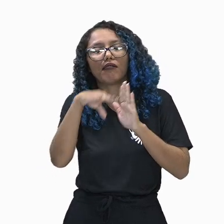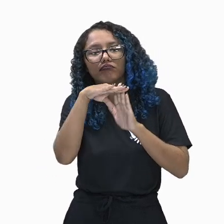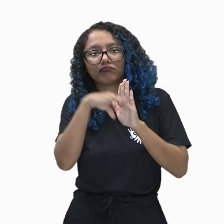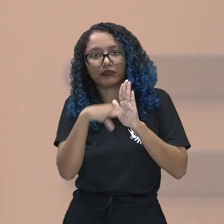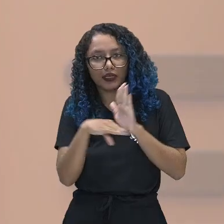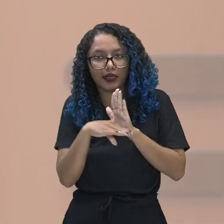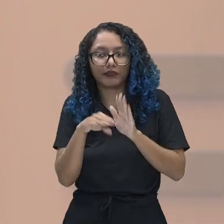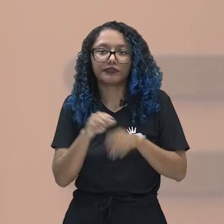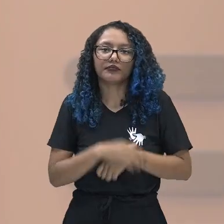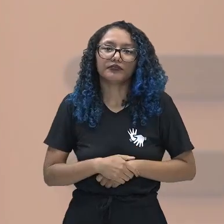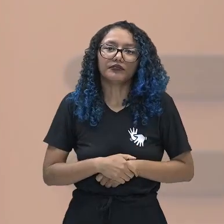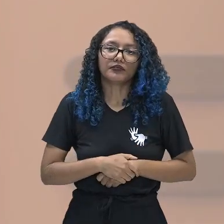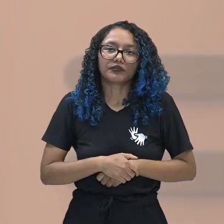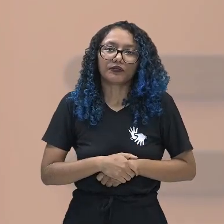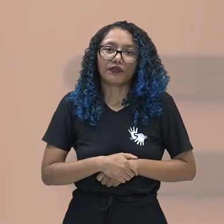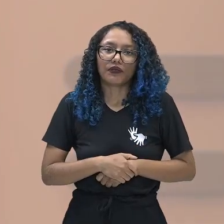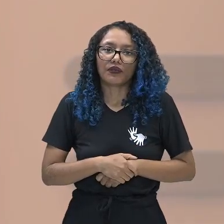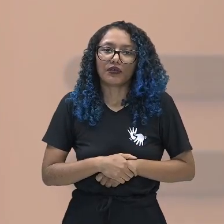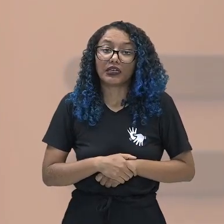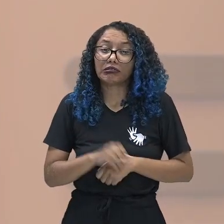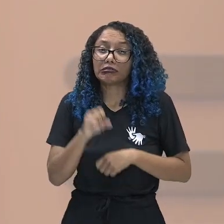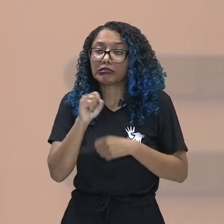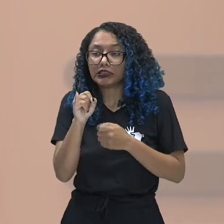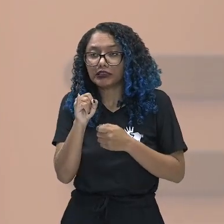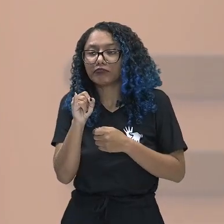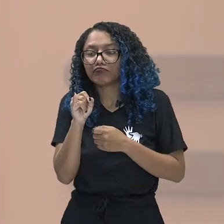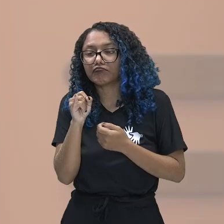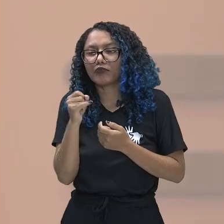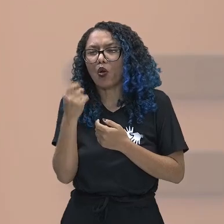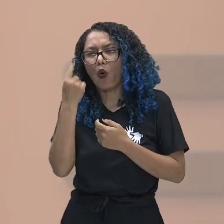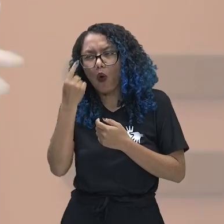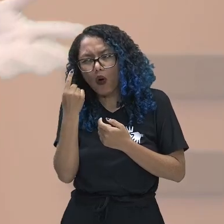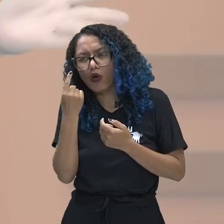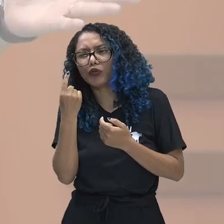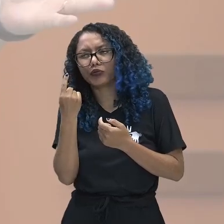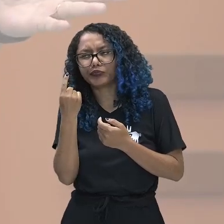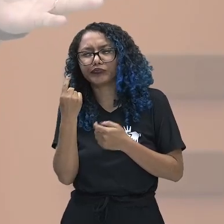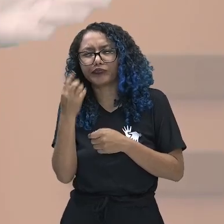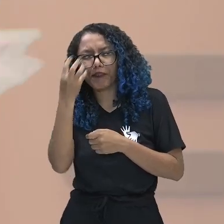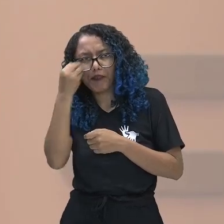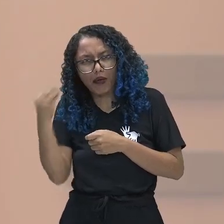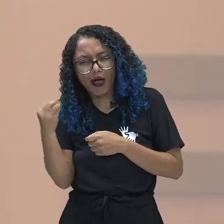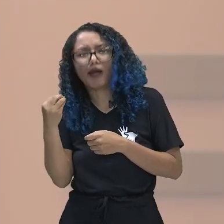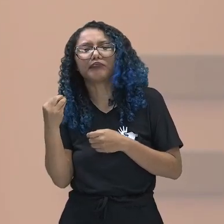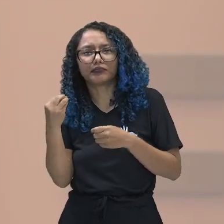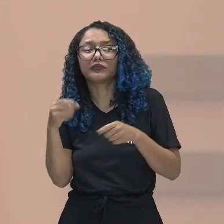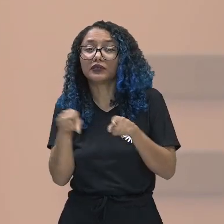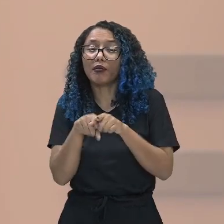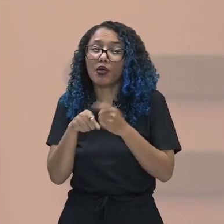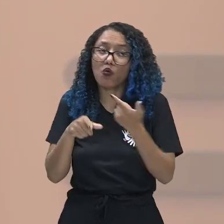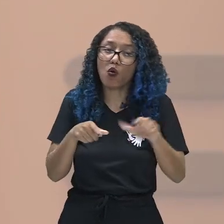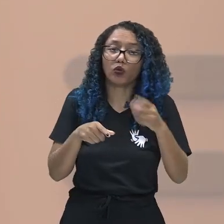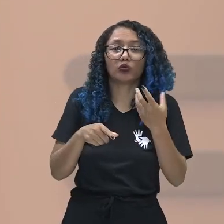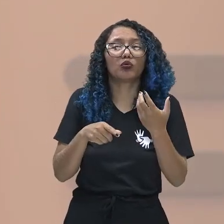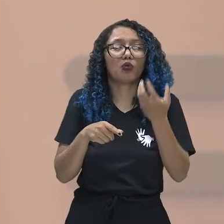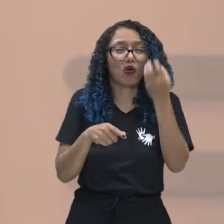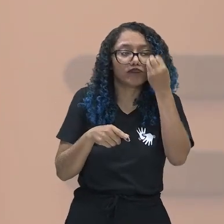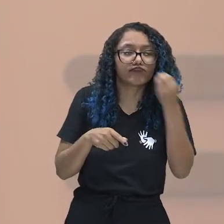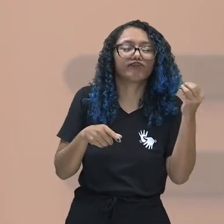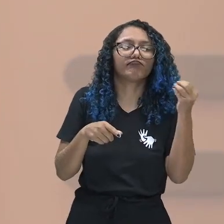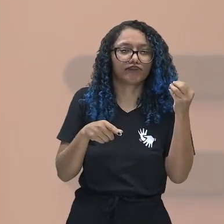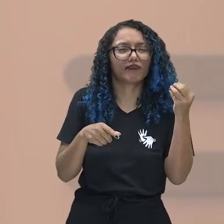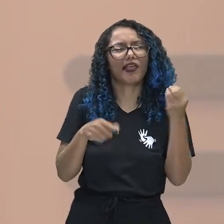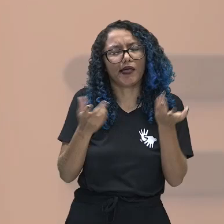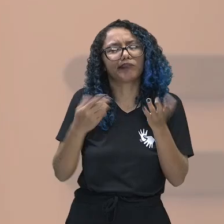olho por olho e dente por dente. Um código importante aí ligado, então, à figura principal, que era aí, né? O próprio Amurabi. E